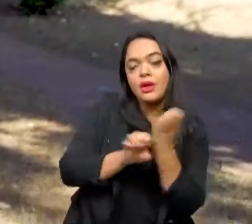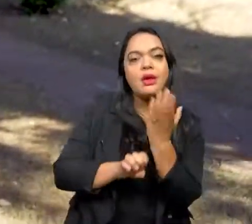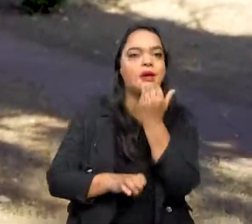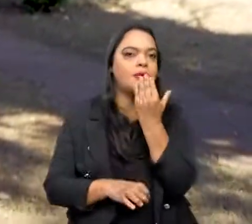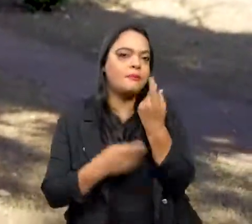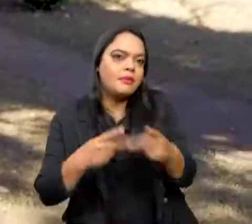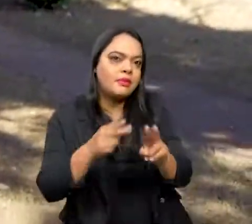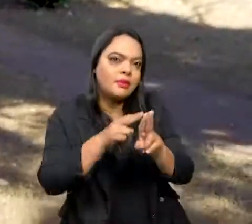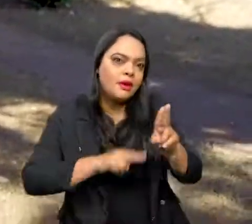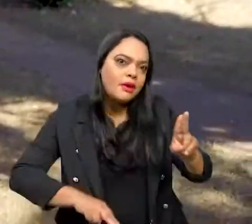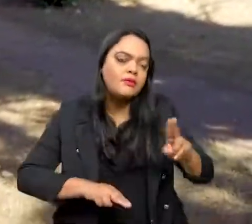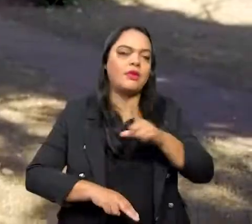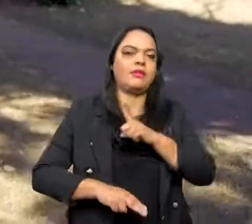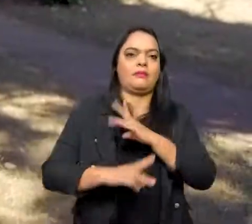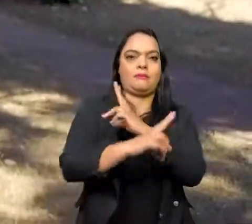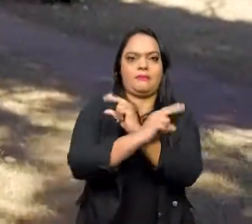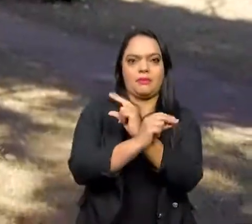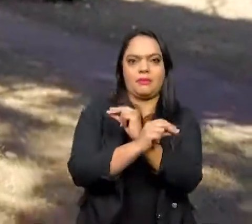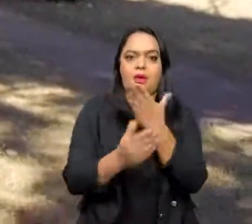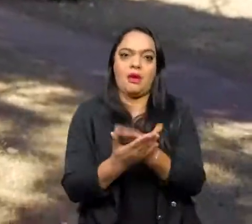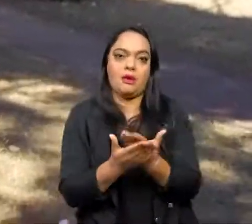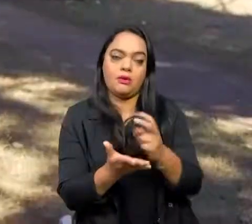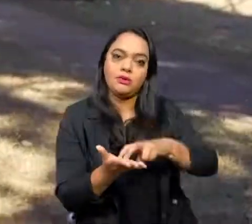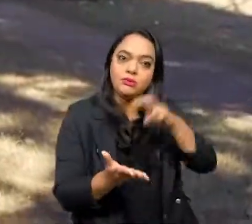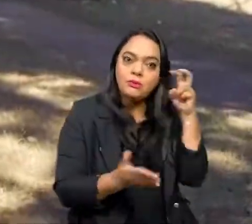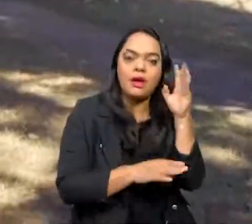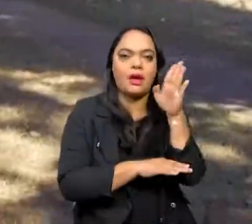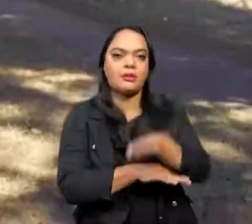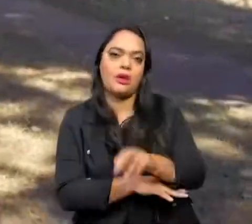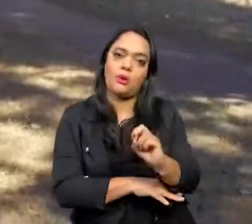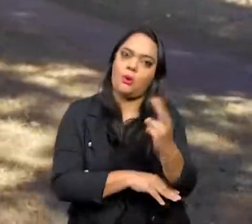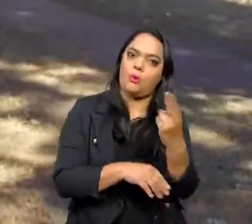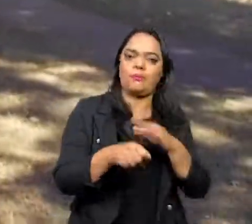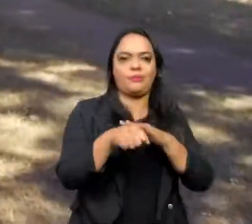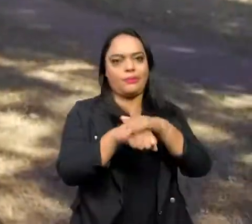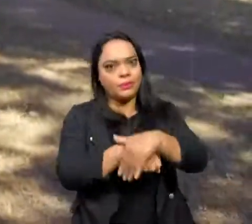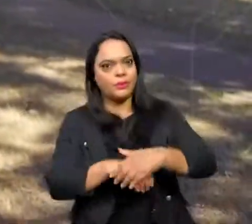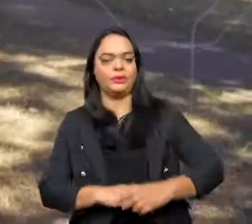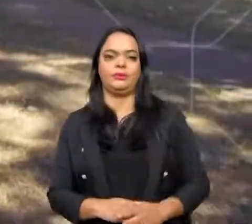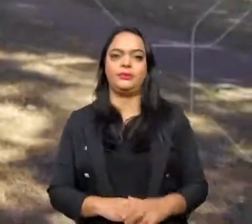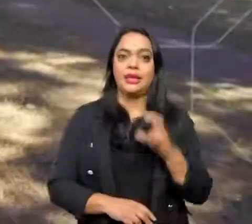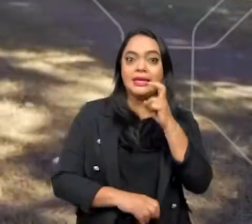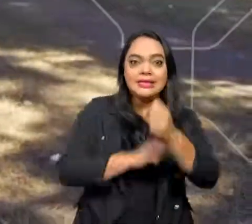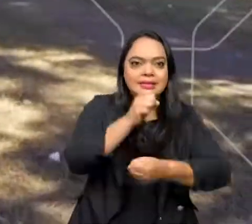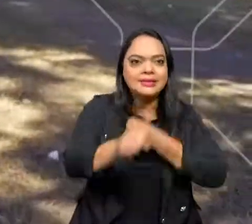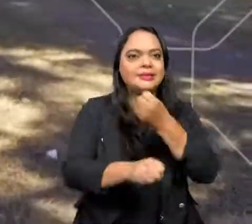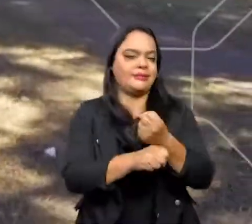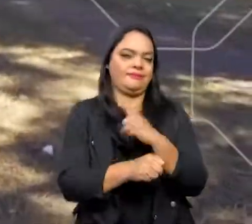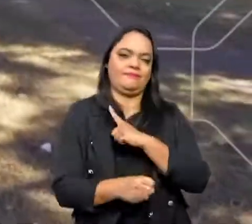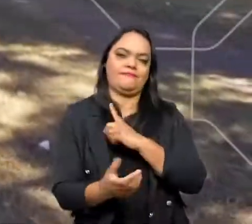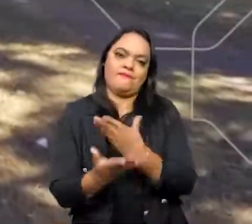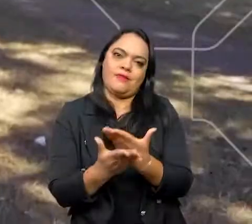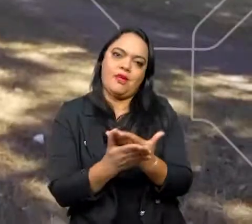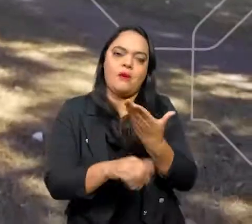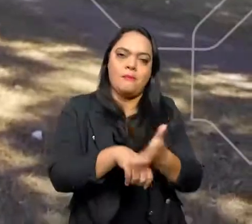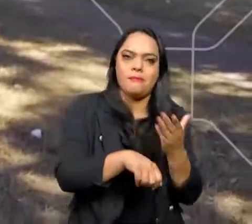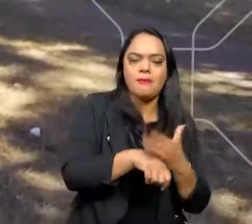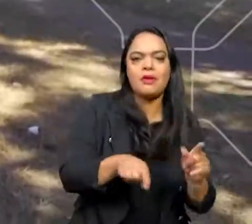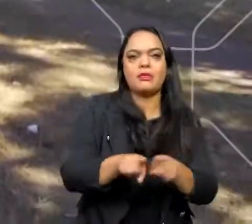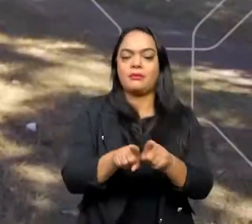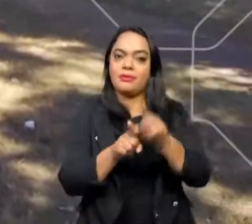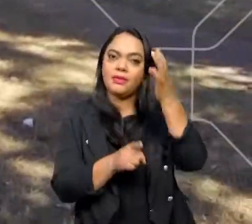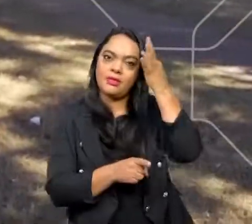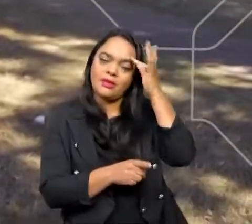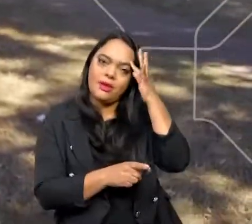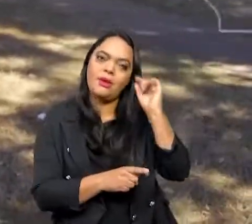UFO fica no Campus Patos de Minas, com aulas de manhã, à tarde ou à noite. E durante cinco anos você terá aulas práticas e teóricas